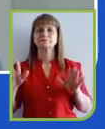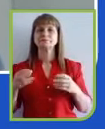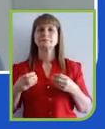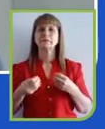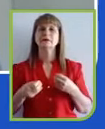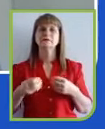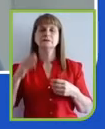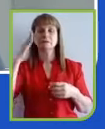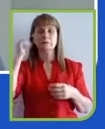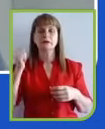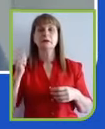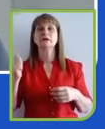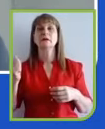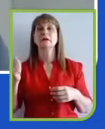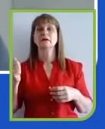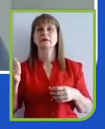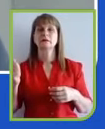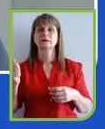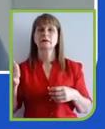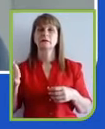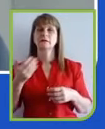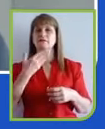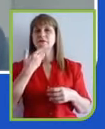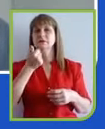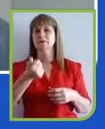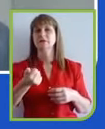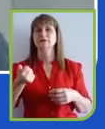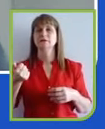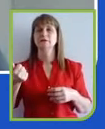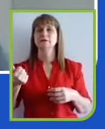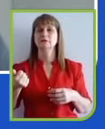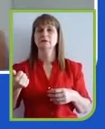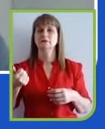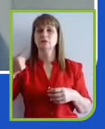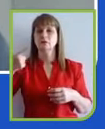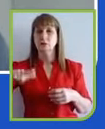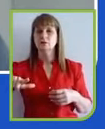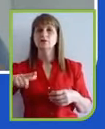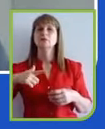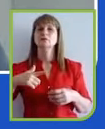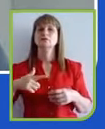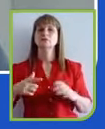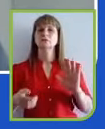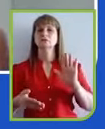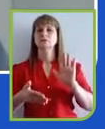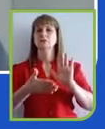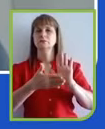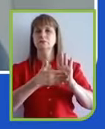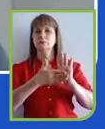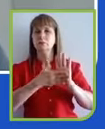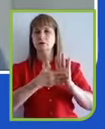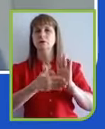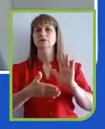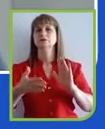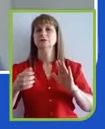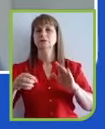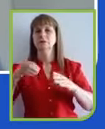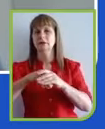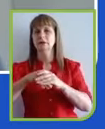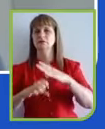facilita o alcance do propósito das empresas, que, de alguma forma, também tem que estar relacionado com alguma coisa humana.